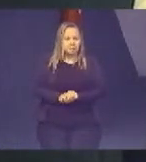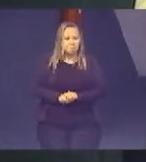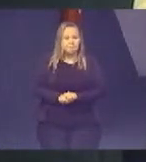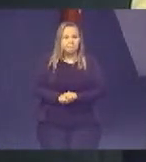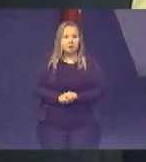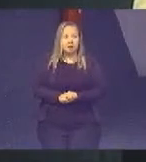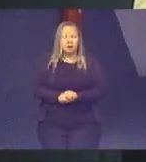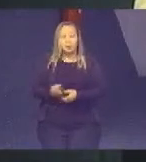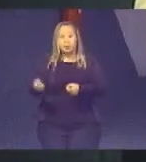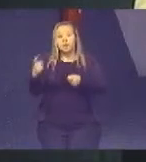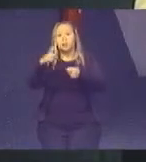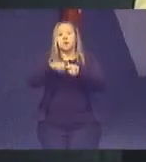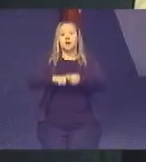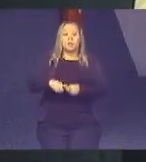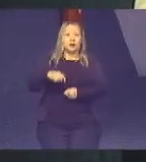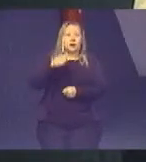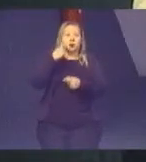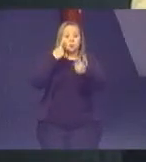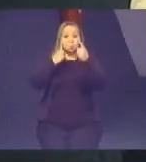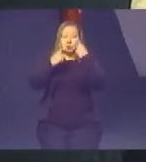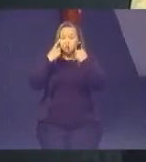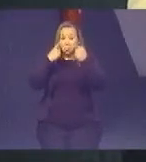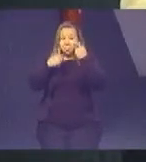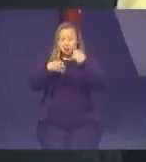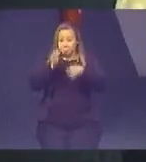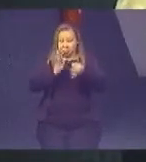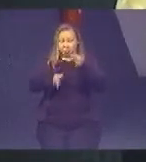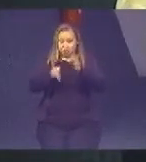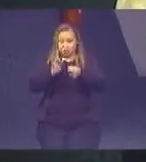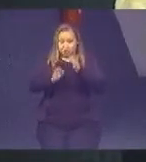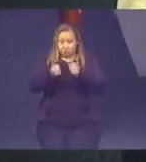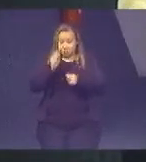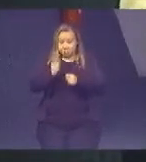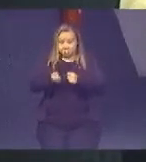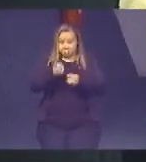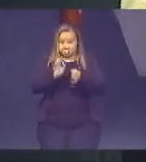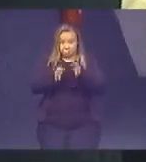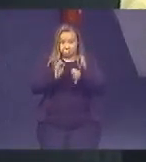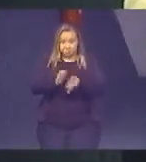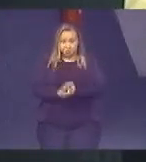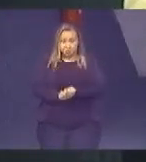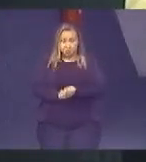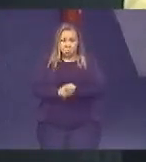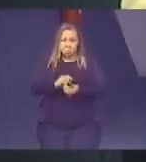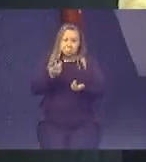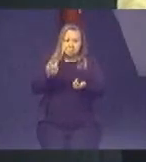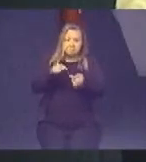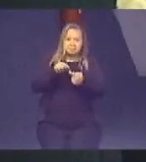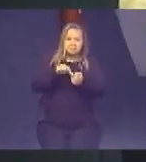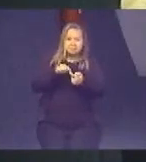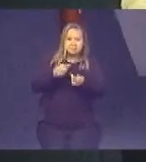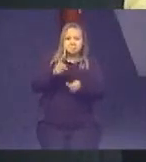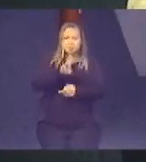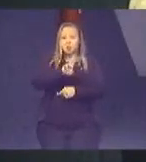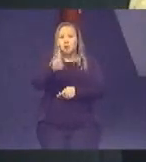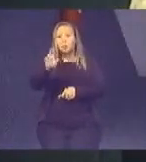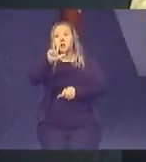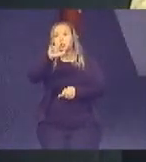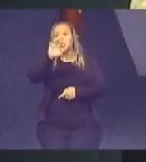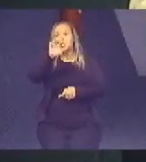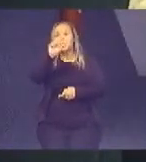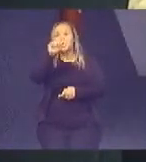Ela voltou chorando, o juiz, que por uma coincidência da vida, se chamava Leandro,